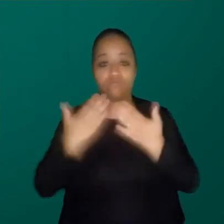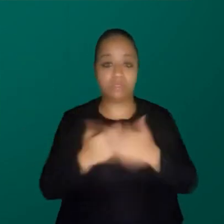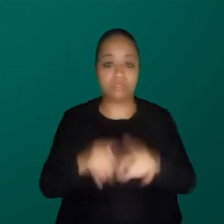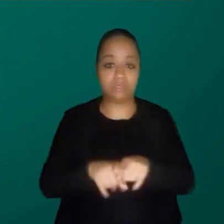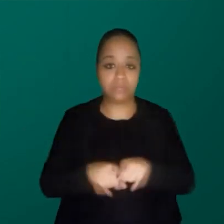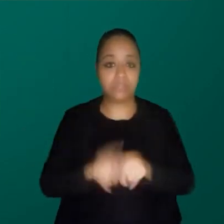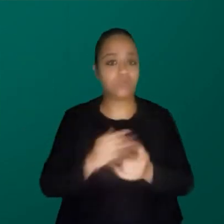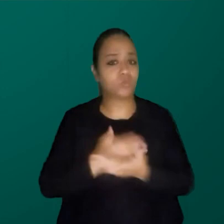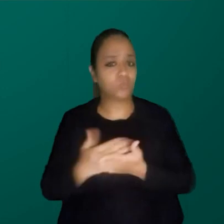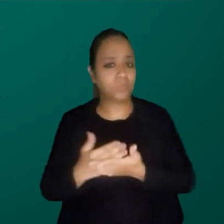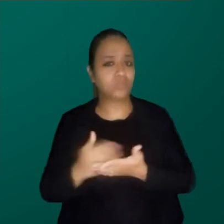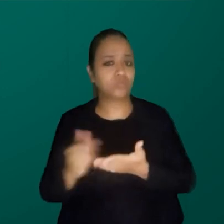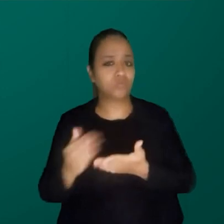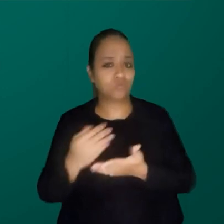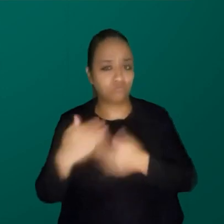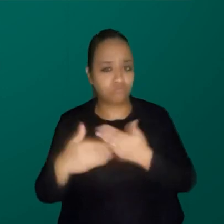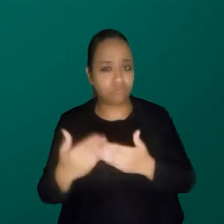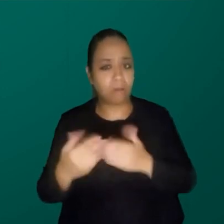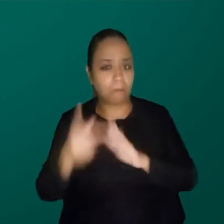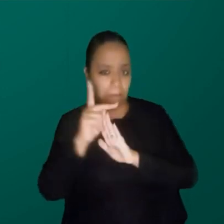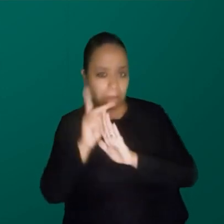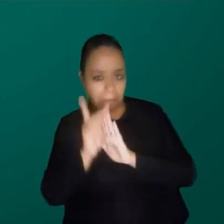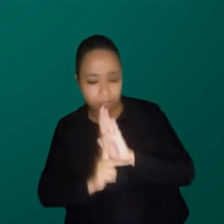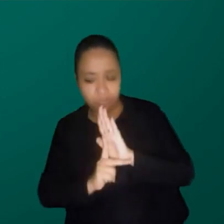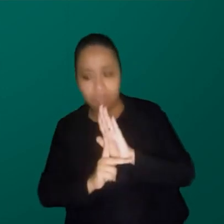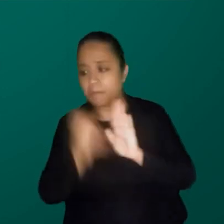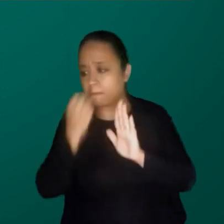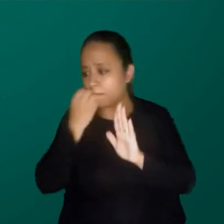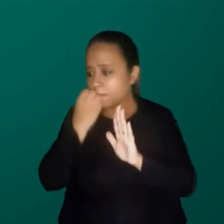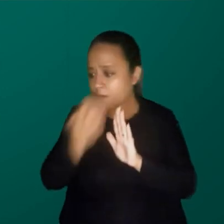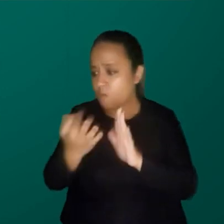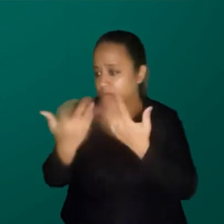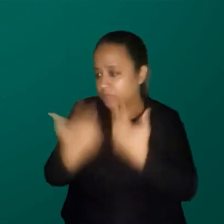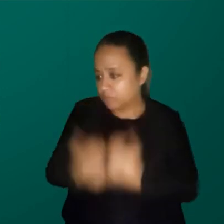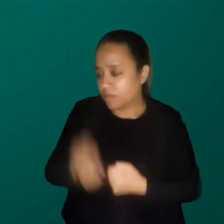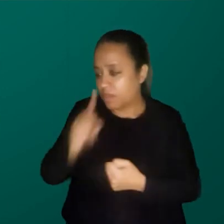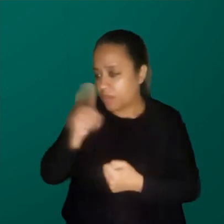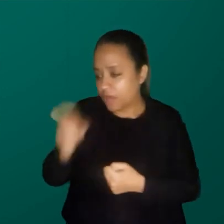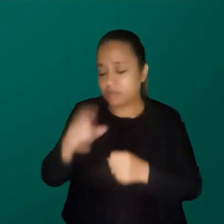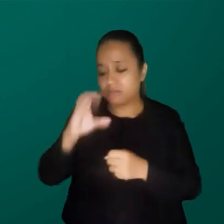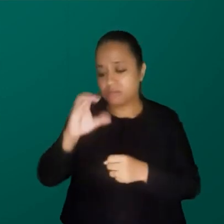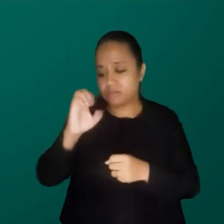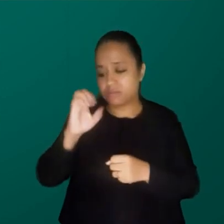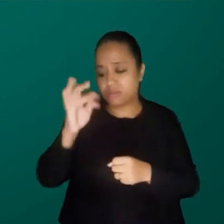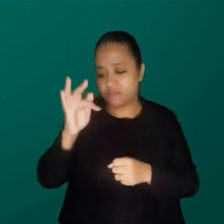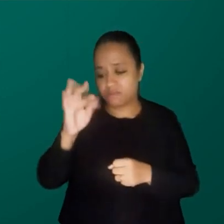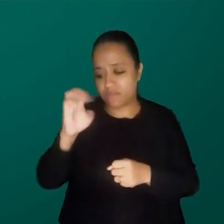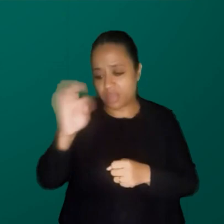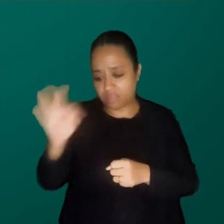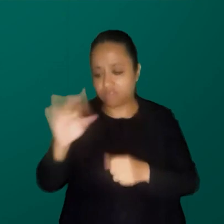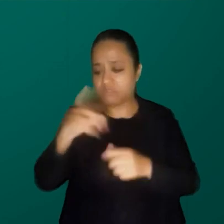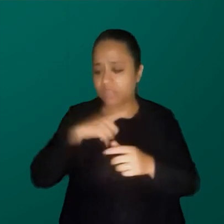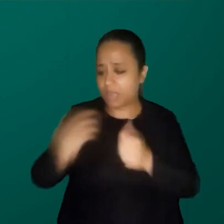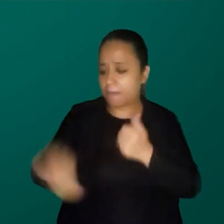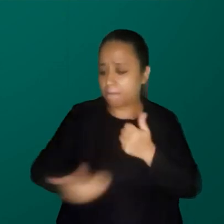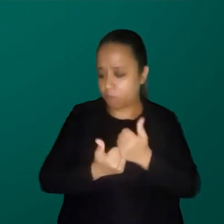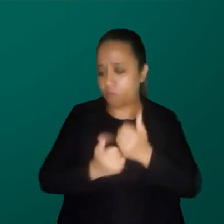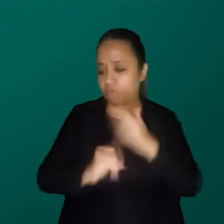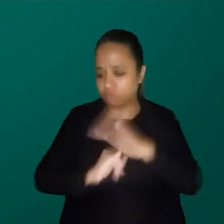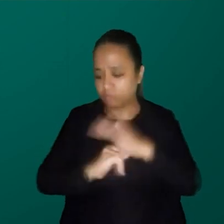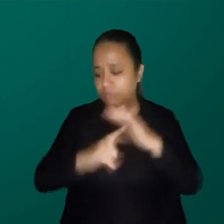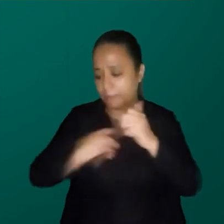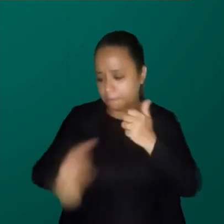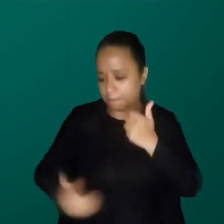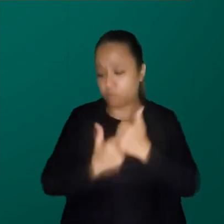assim, no início do projeto foi super, por um lado, super bem recebido, no Cefete ele é super bem recebido, tem todo apoio institucional.